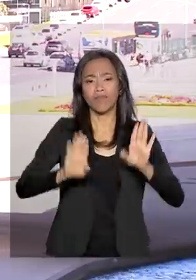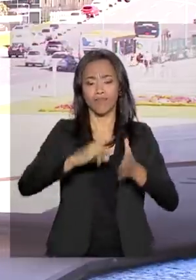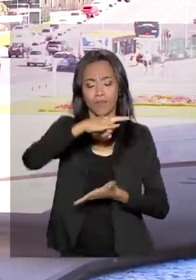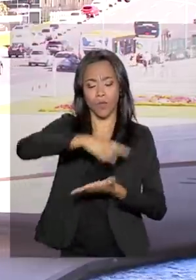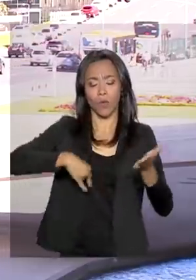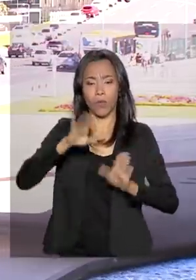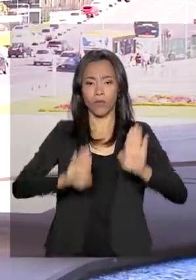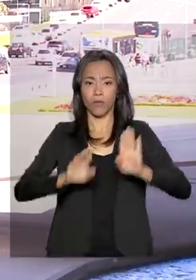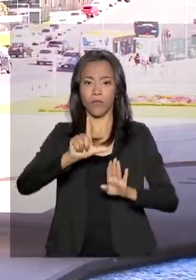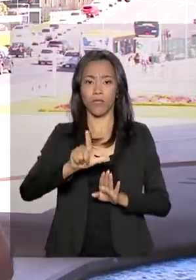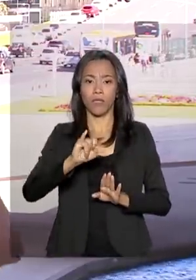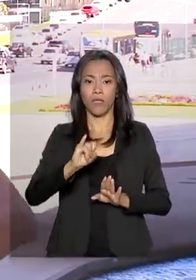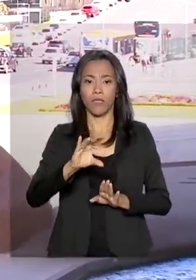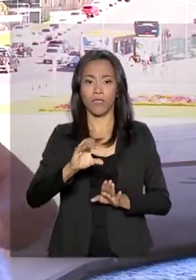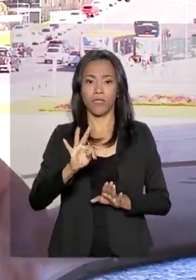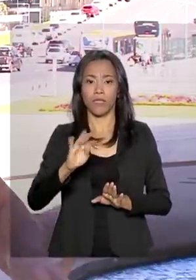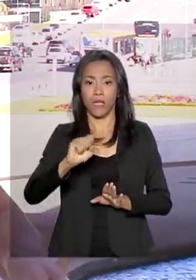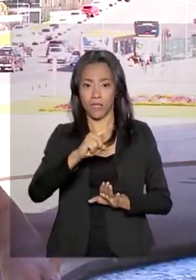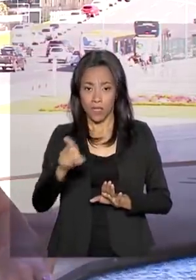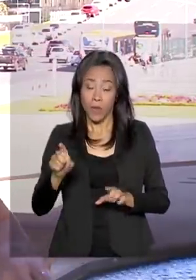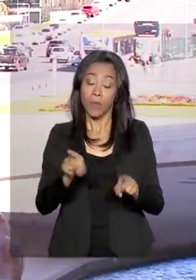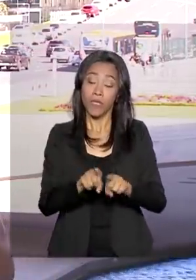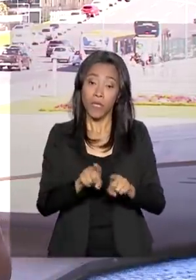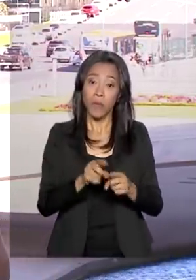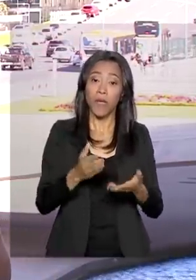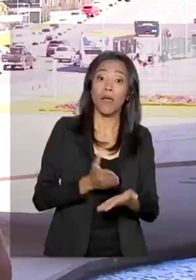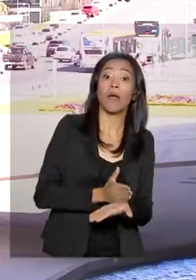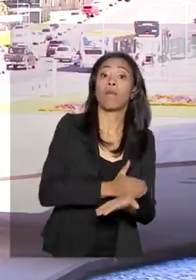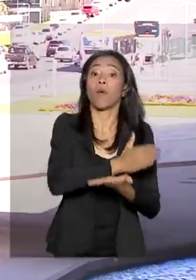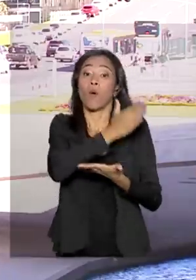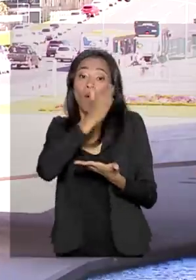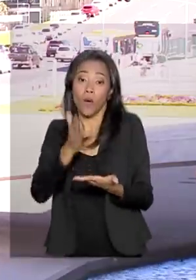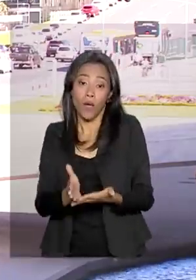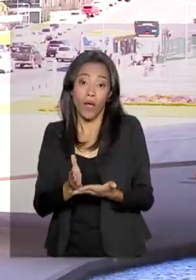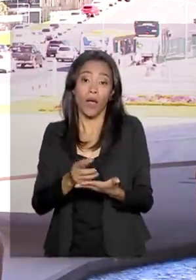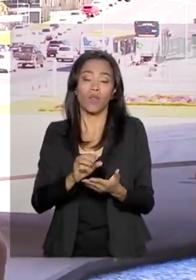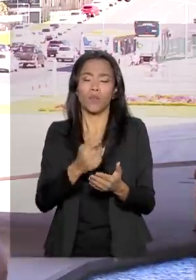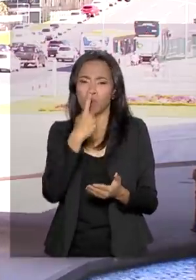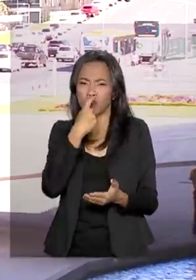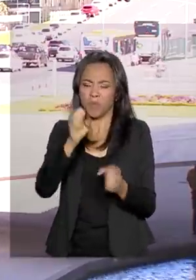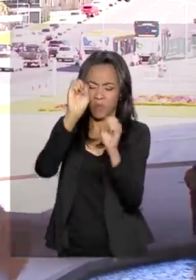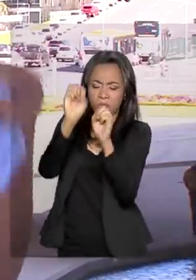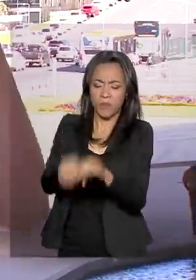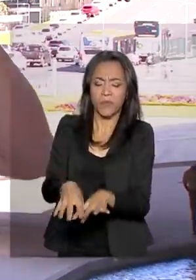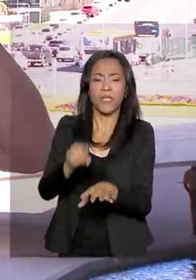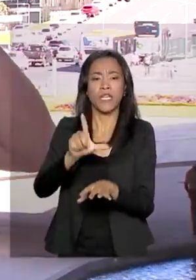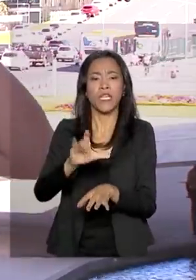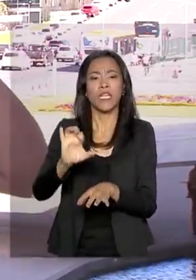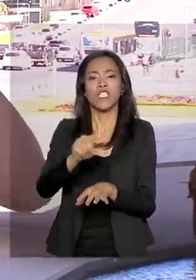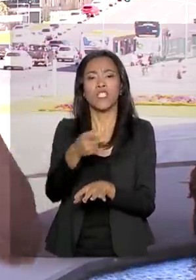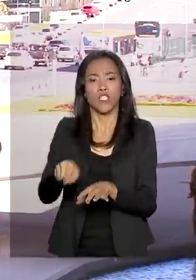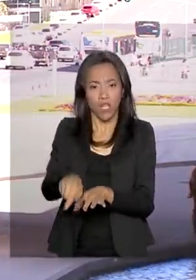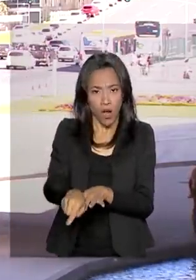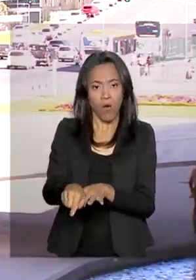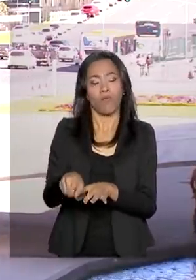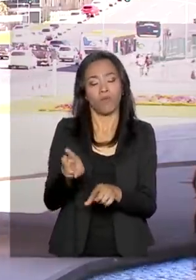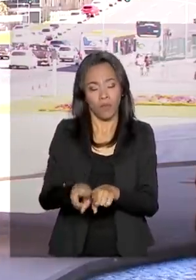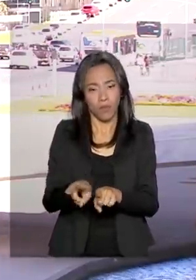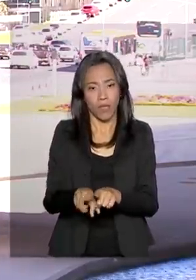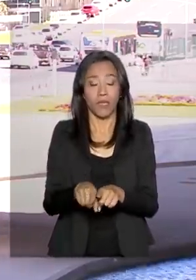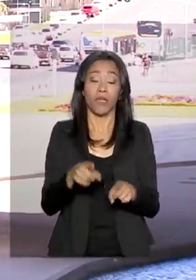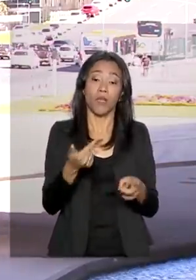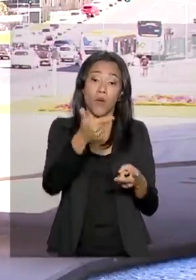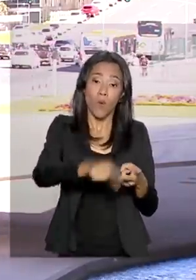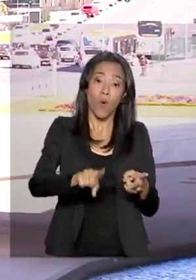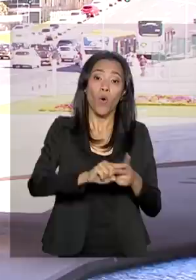prazo para o fim dos lixões. E aí, fora do plenário, a gente vai para as comissões, a gente tem as audiências públicas e também o fim